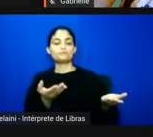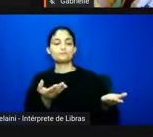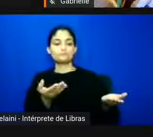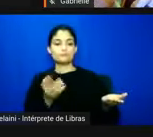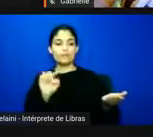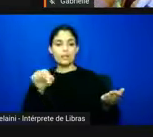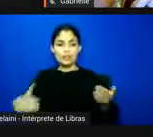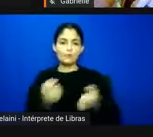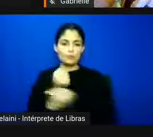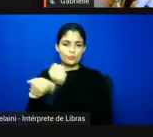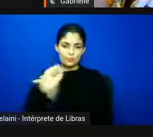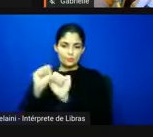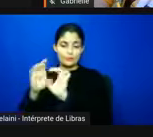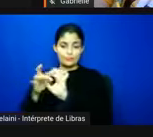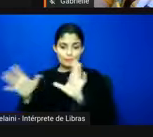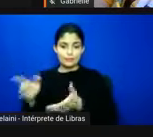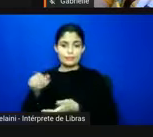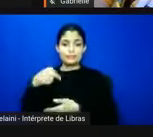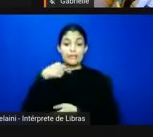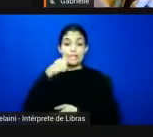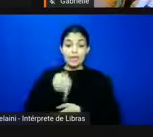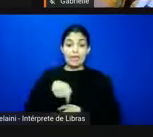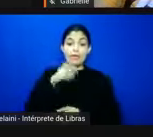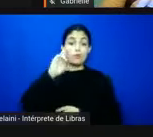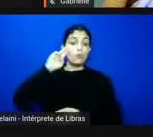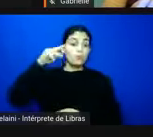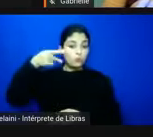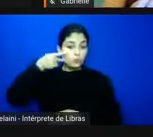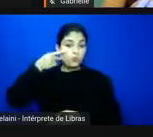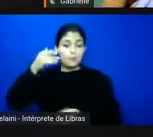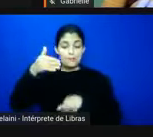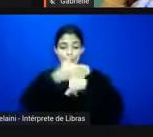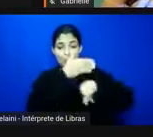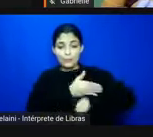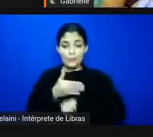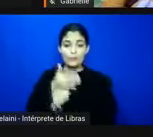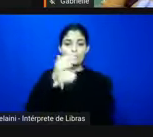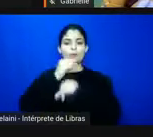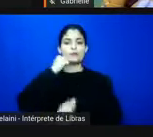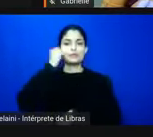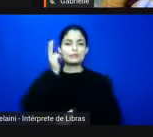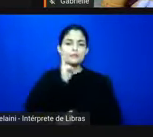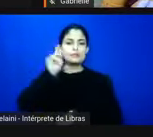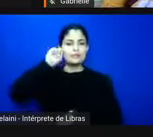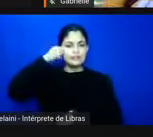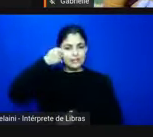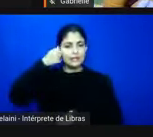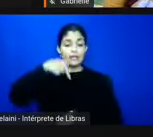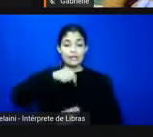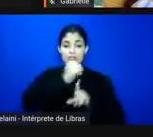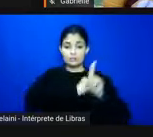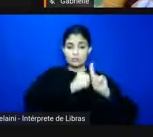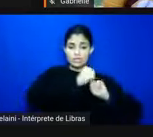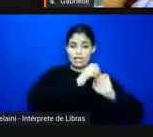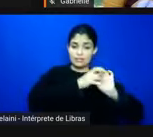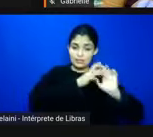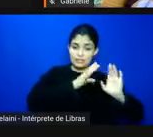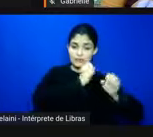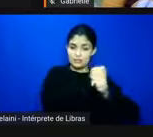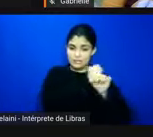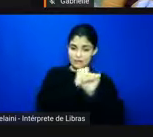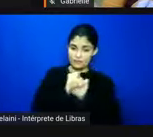é o reconhecimento da presença negra nessa sociedade livre da escravidão no momento em que se estuda